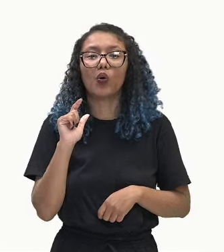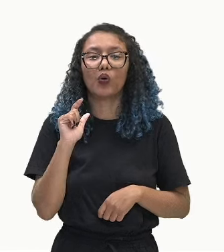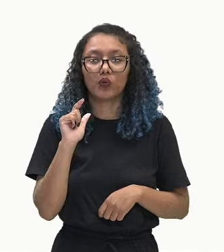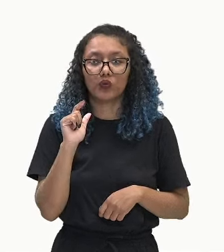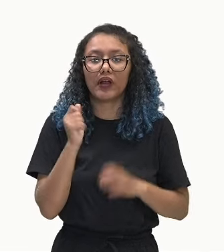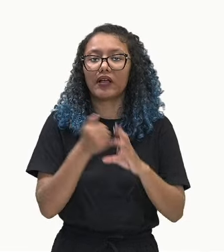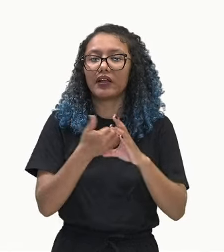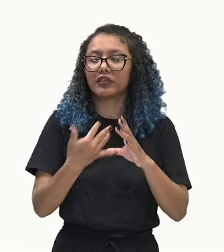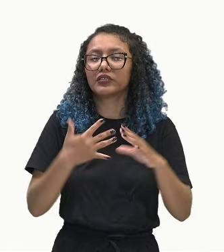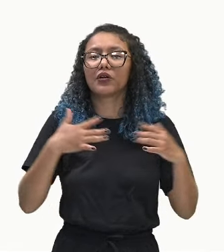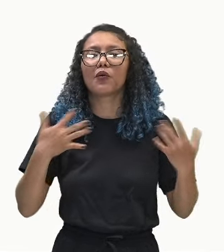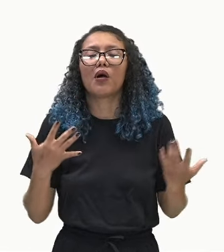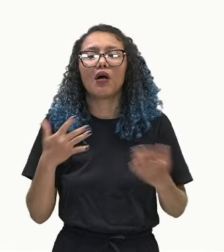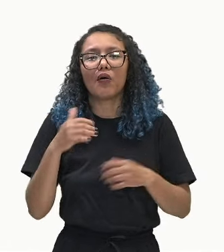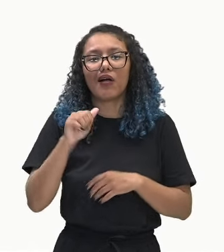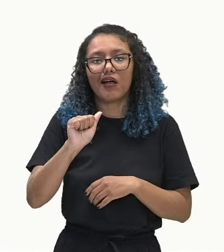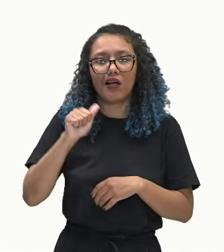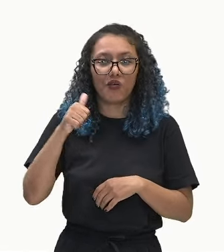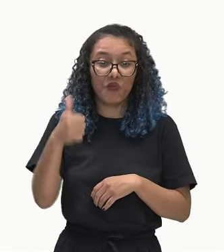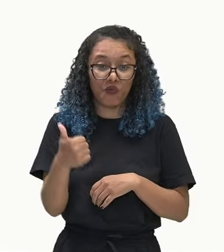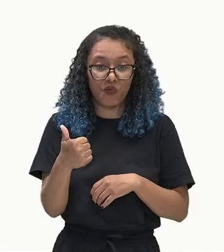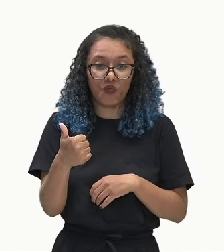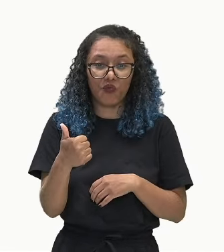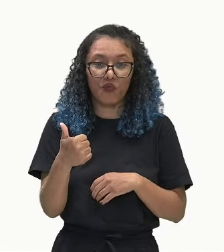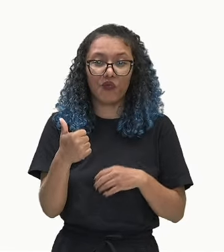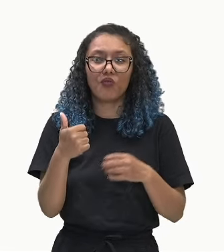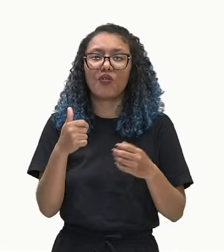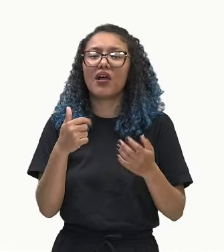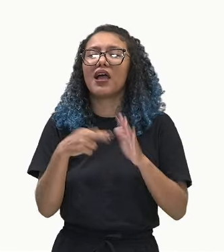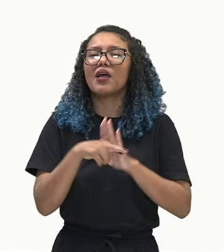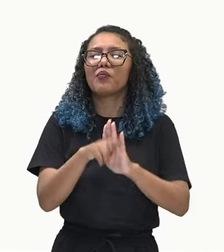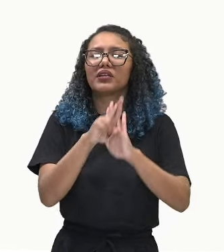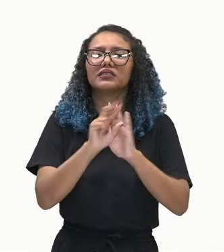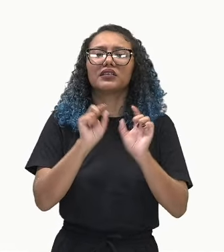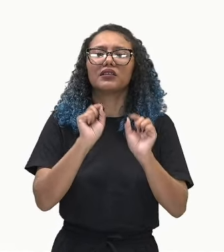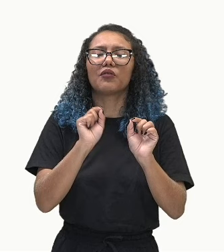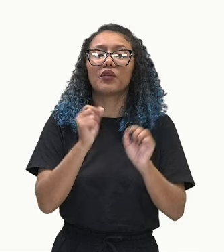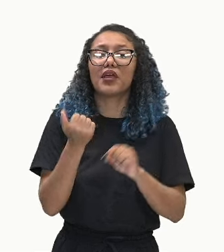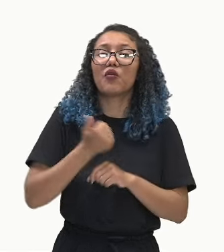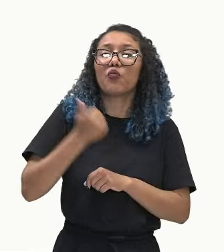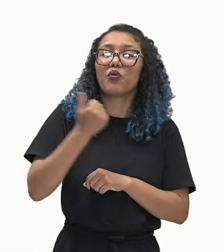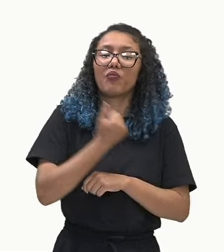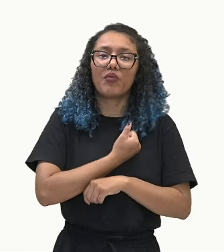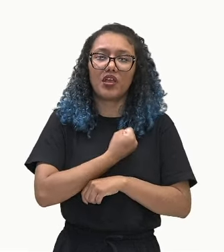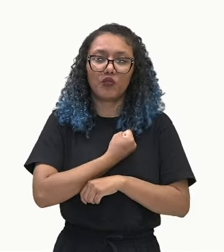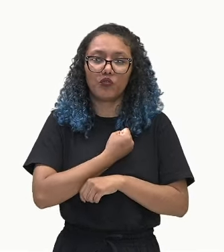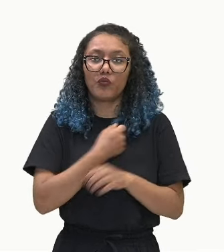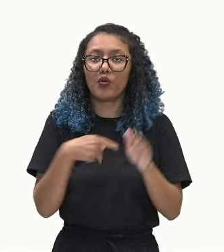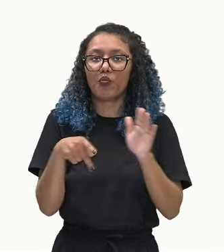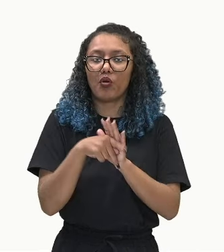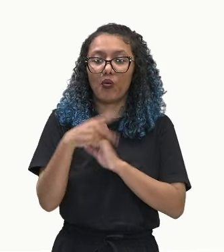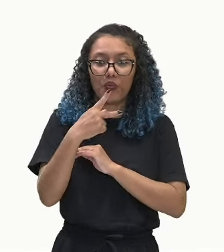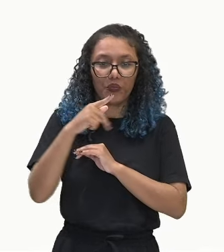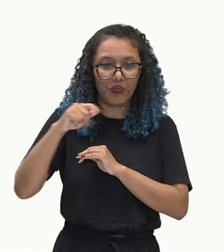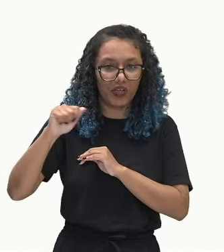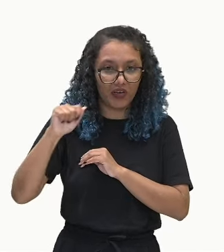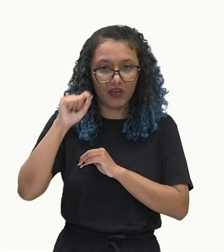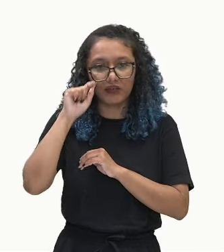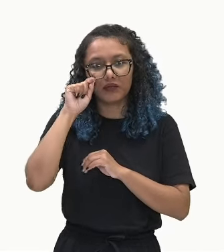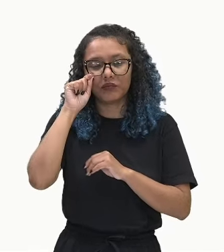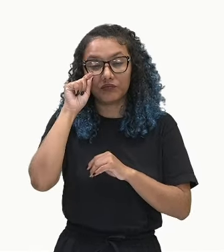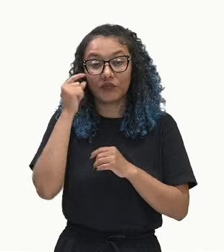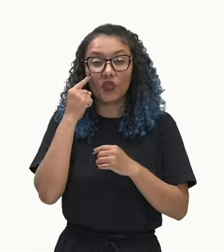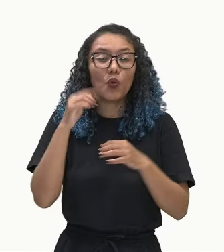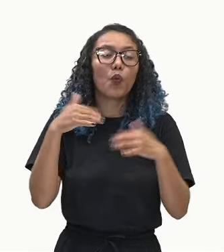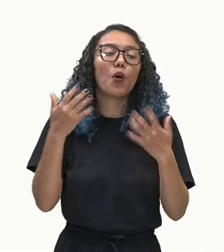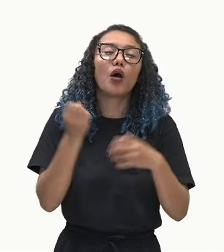O A1, ele é o primeiro termo da progressão aritmética. Ele é o primeiro termo da PA. É